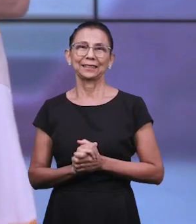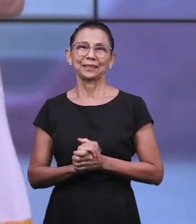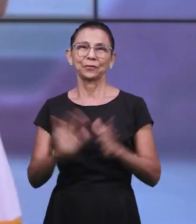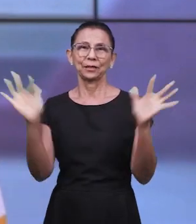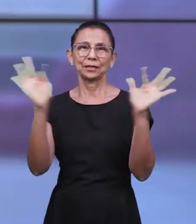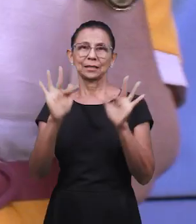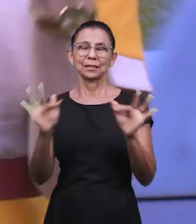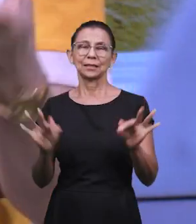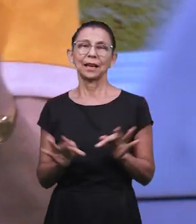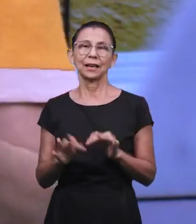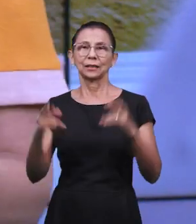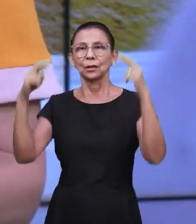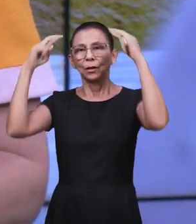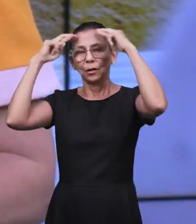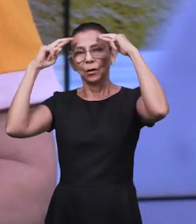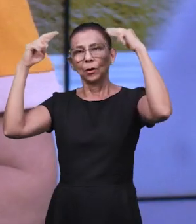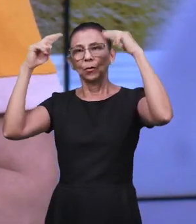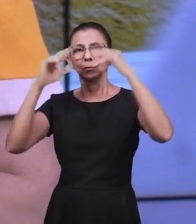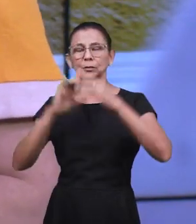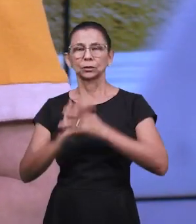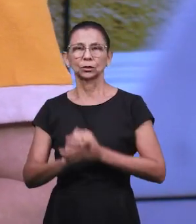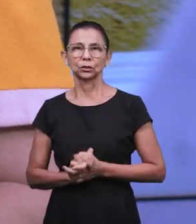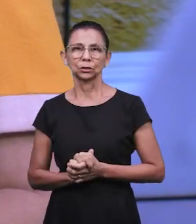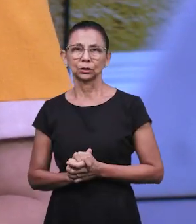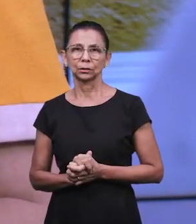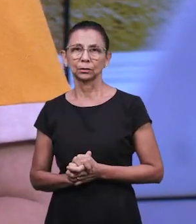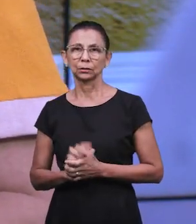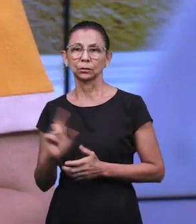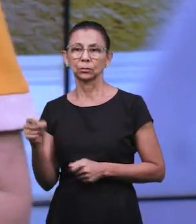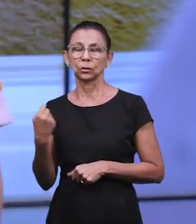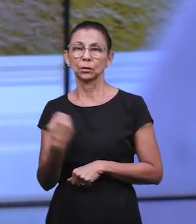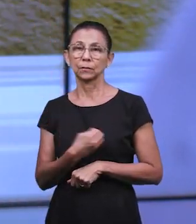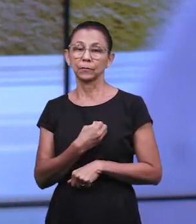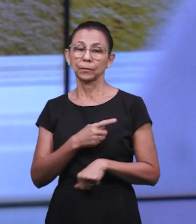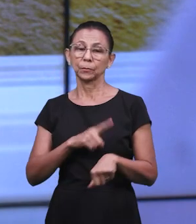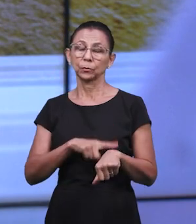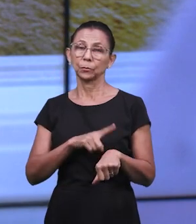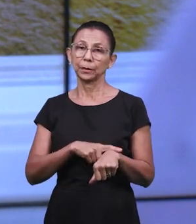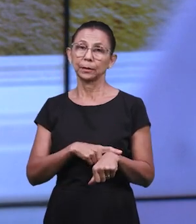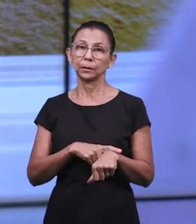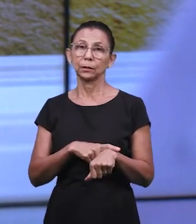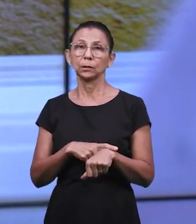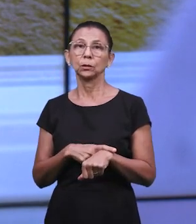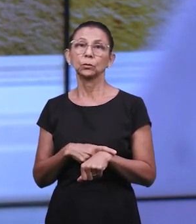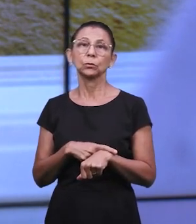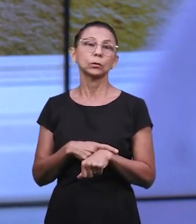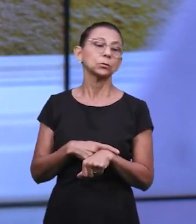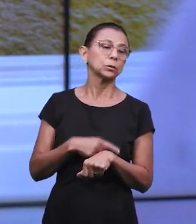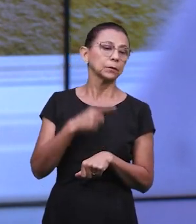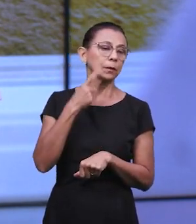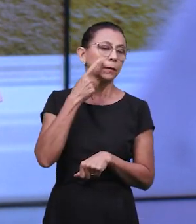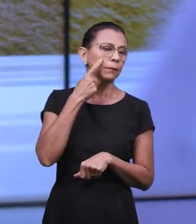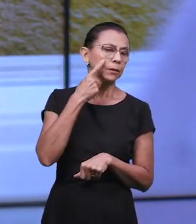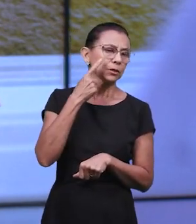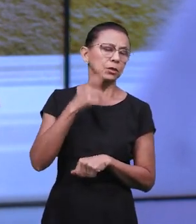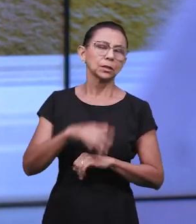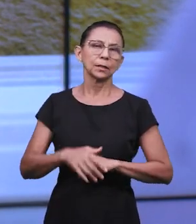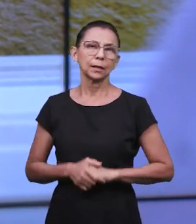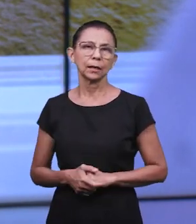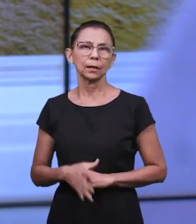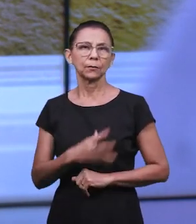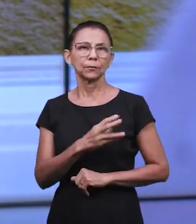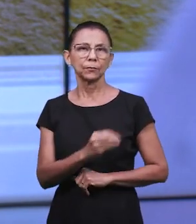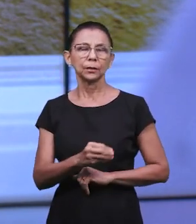e honra. Hoje é tempo de reconstrução, de vigilância e de oração. Acompanhe a vida escolar do seu filho, o